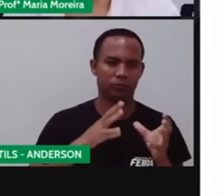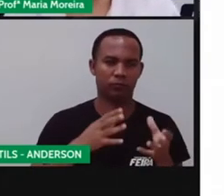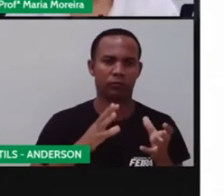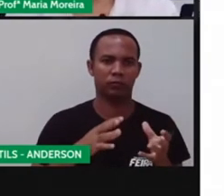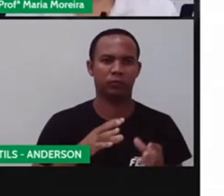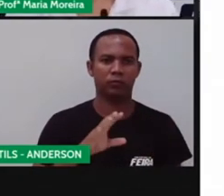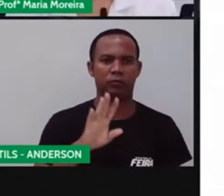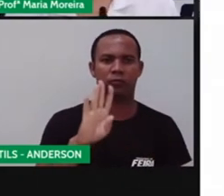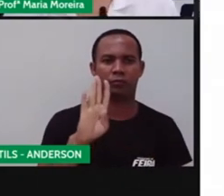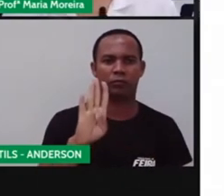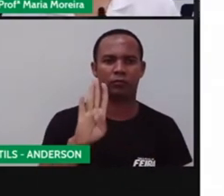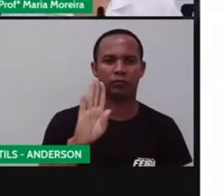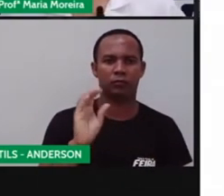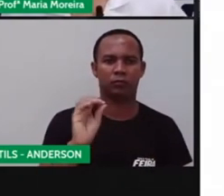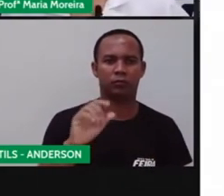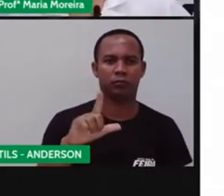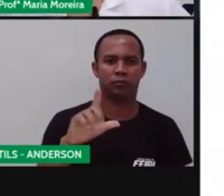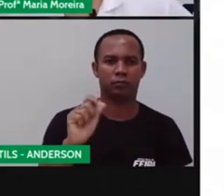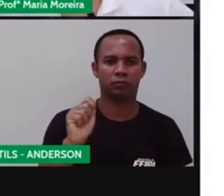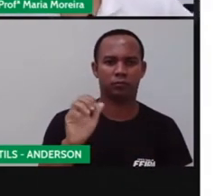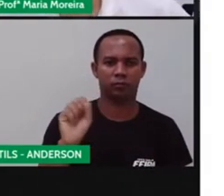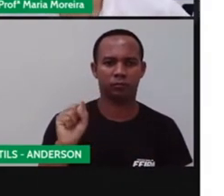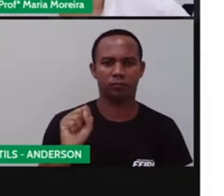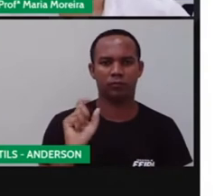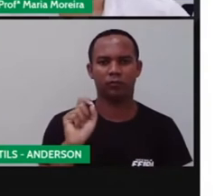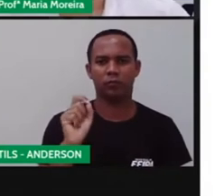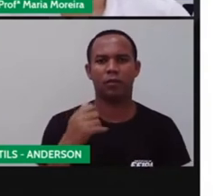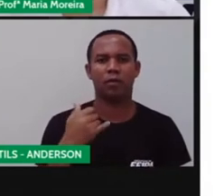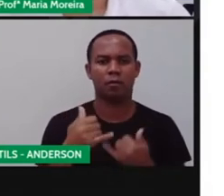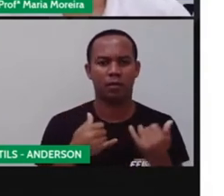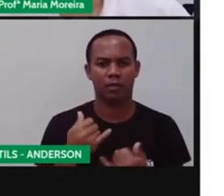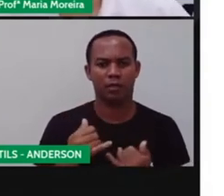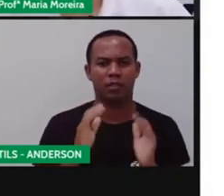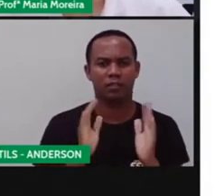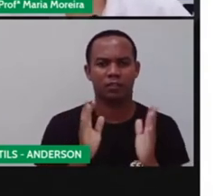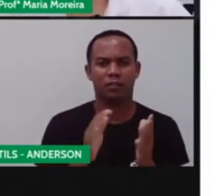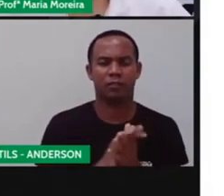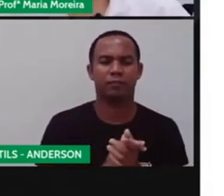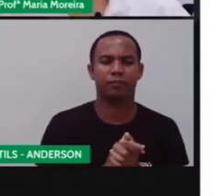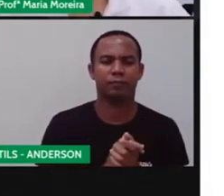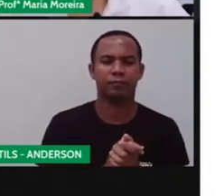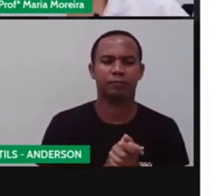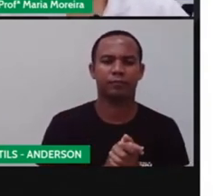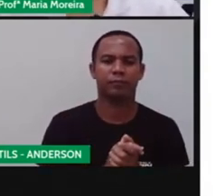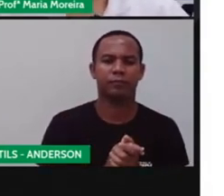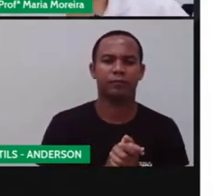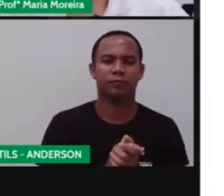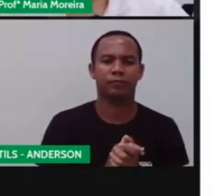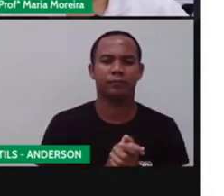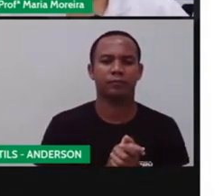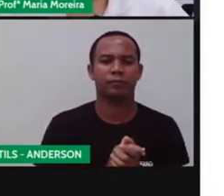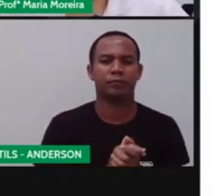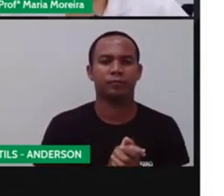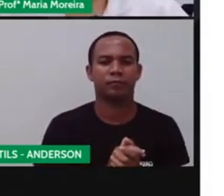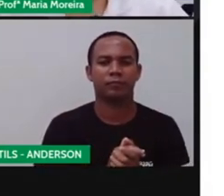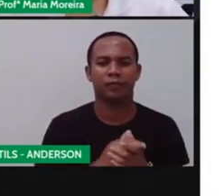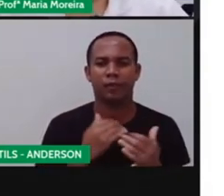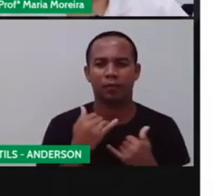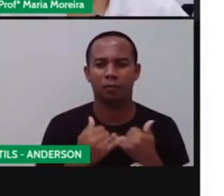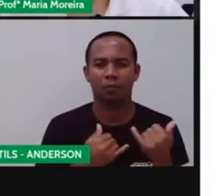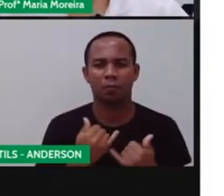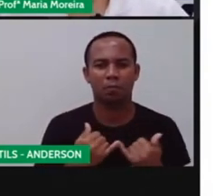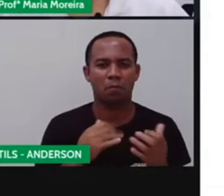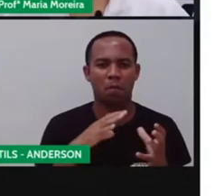Bolas! Brinquedo de bola, me arranhei bastante, tomei muito caramba. Bom, se as bonecas são unanimidade entre as